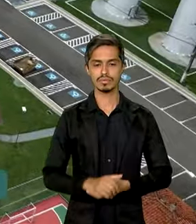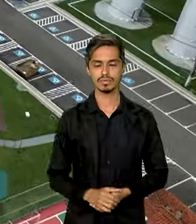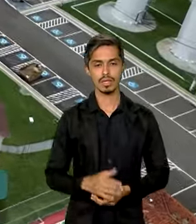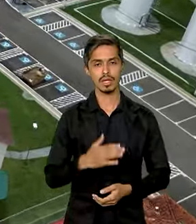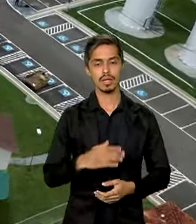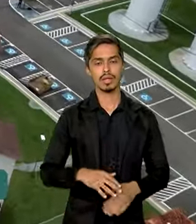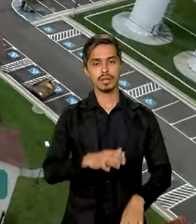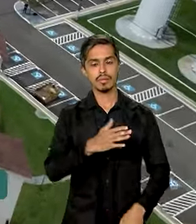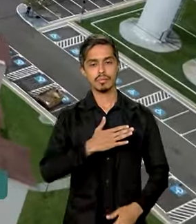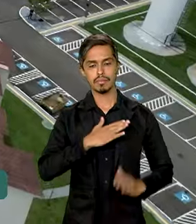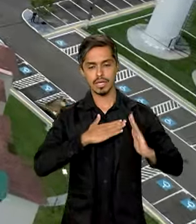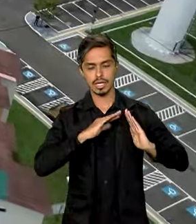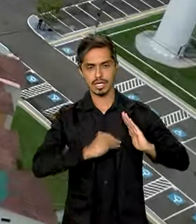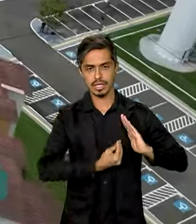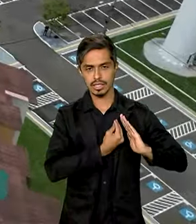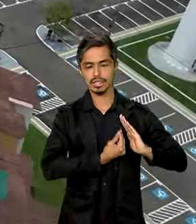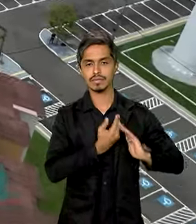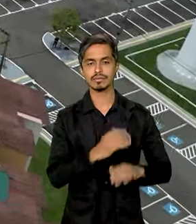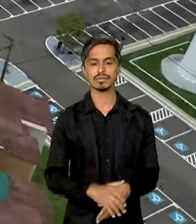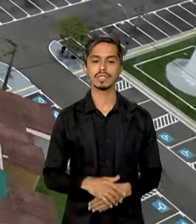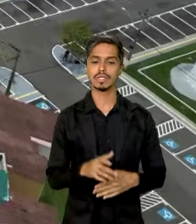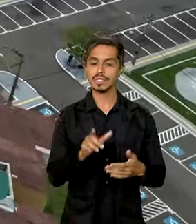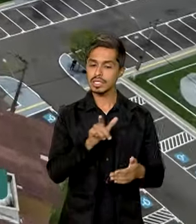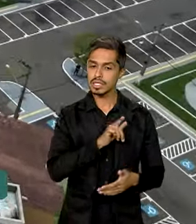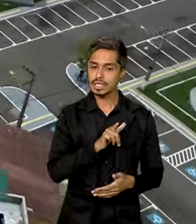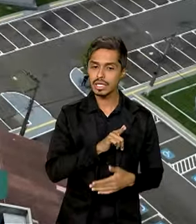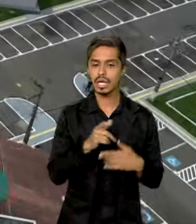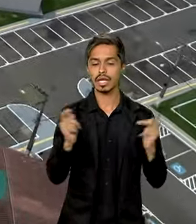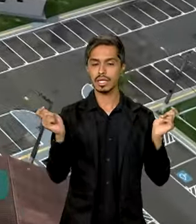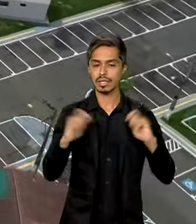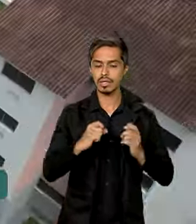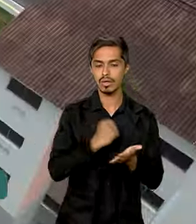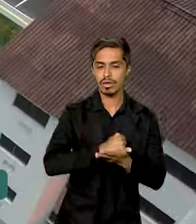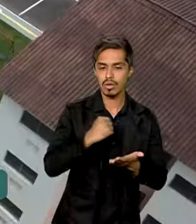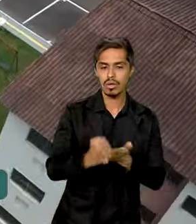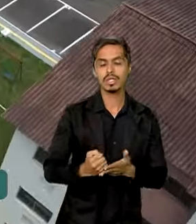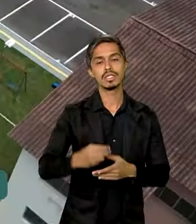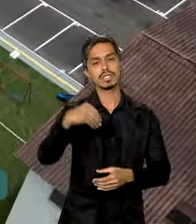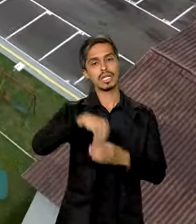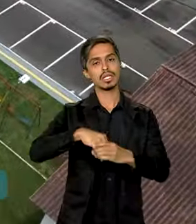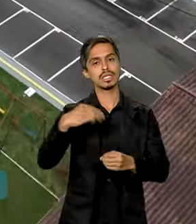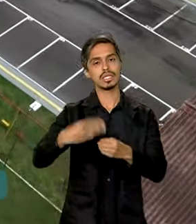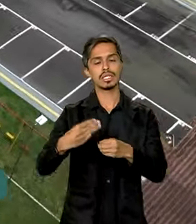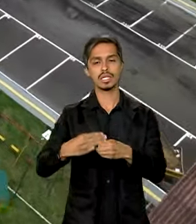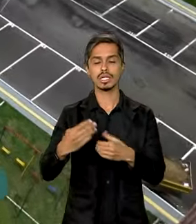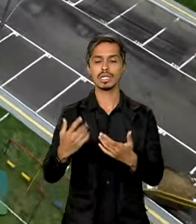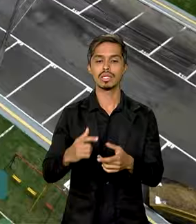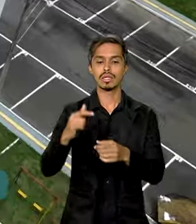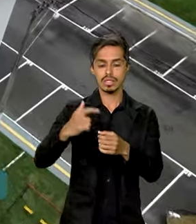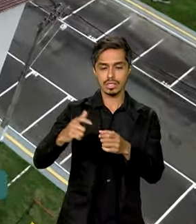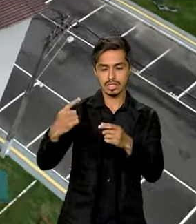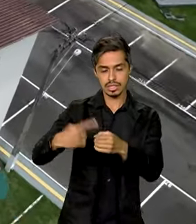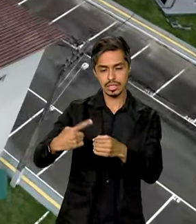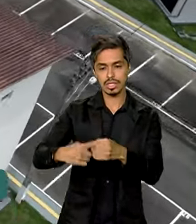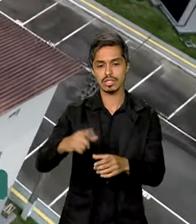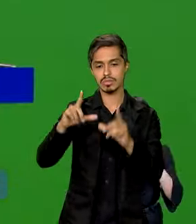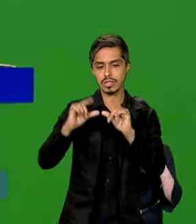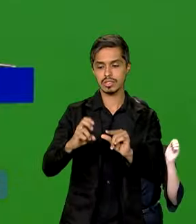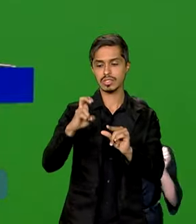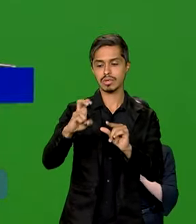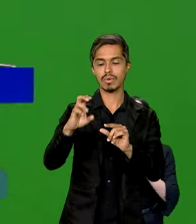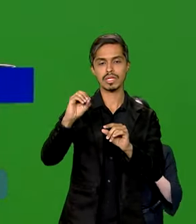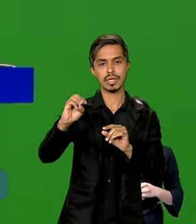O Minha Casa Minha Vida, por exemplo, agora também poderá ser contratado em cidades com menos de 50 mil habitantes.